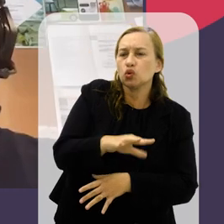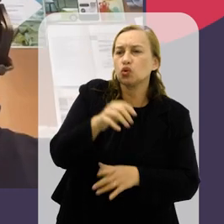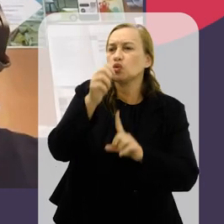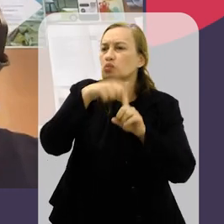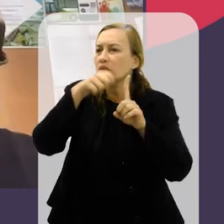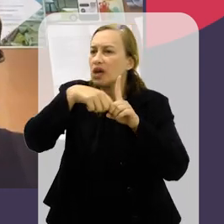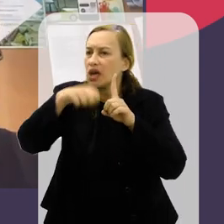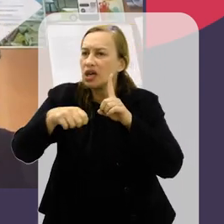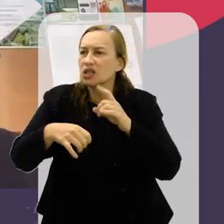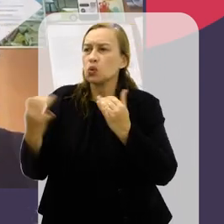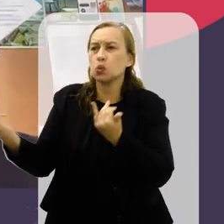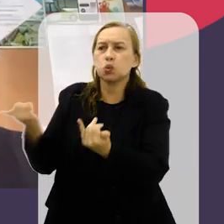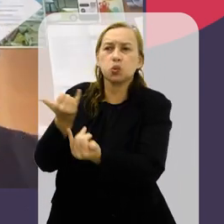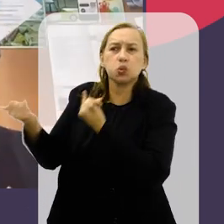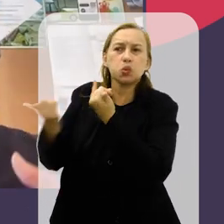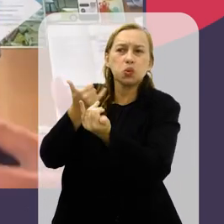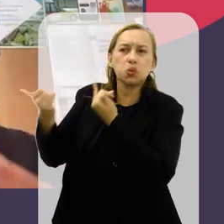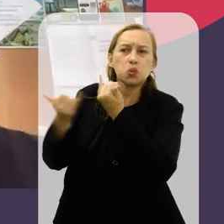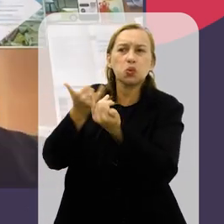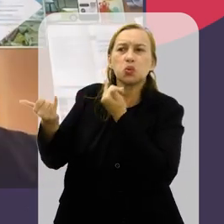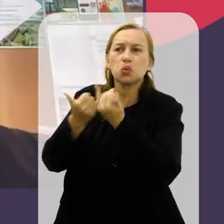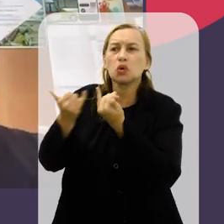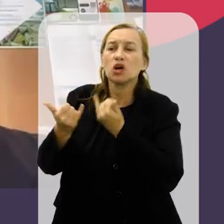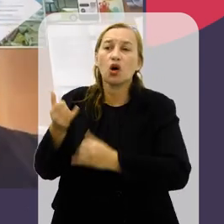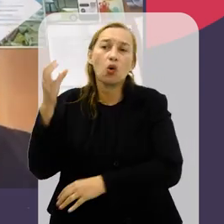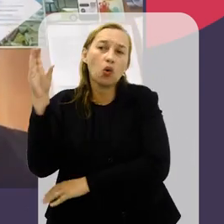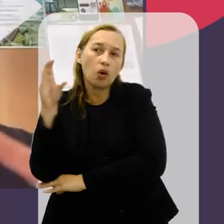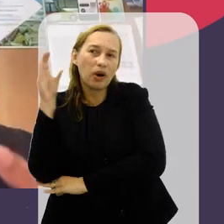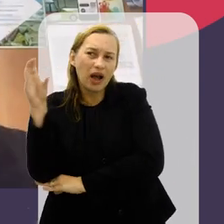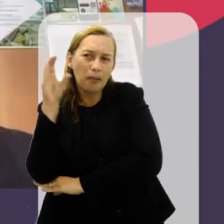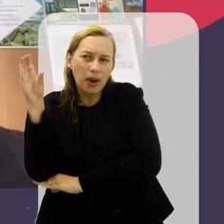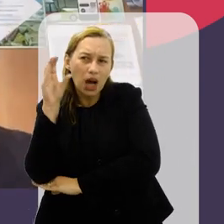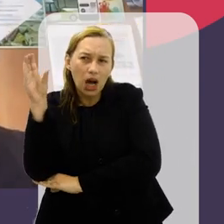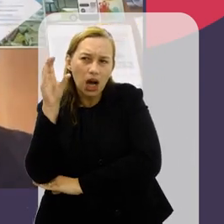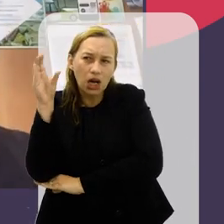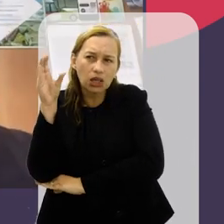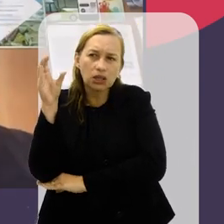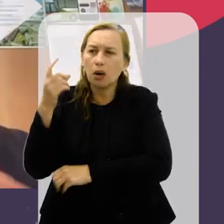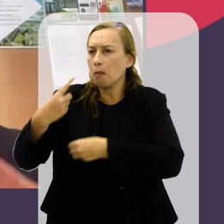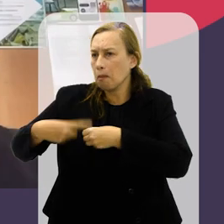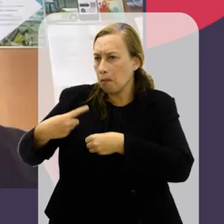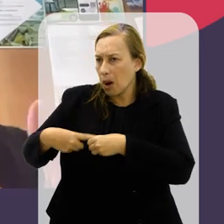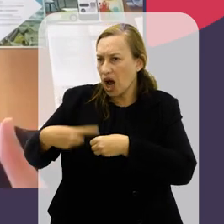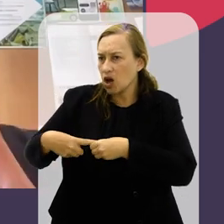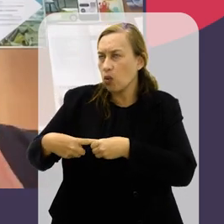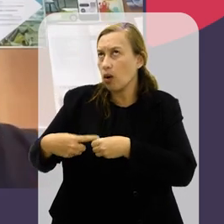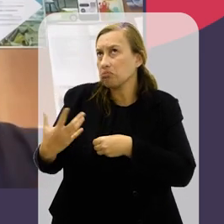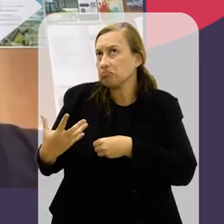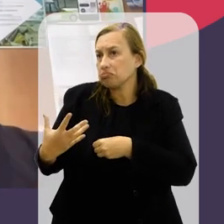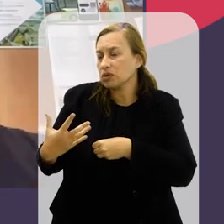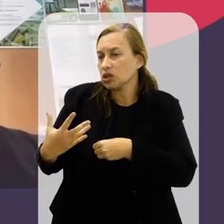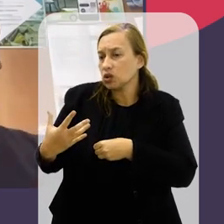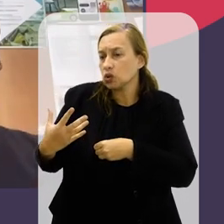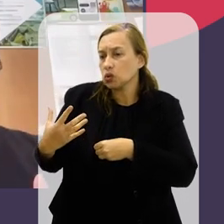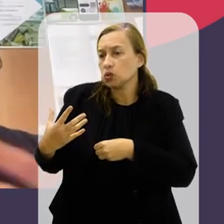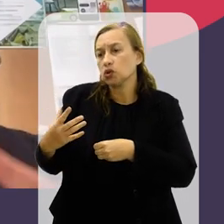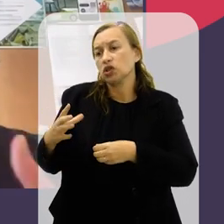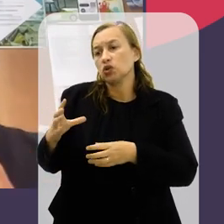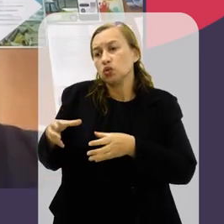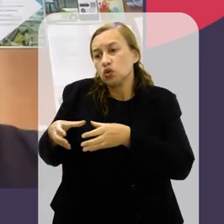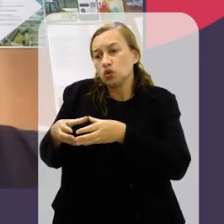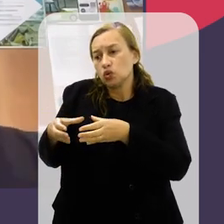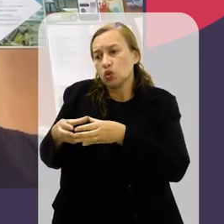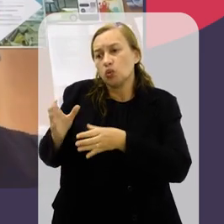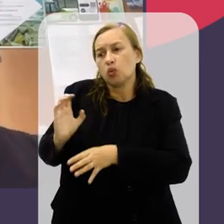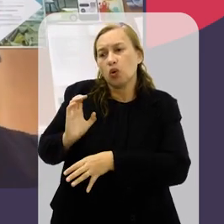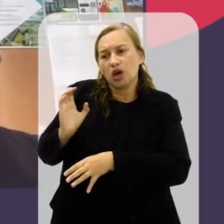exemplo, nos últimos meses, as notícias de, por exemplo, Copacabana, que é um bairro de classe